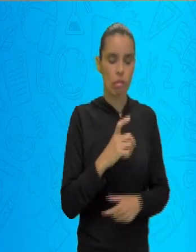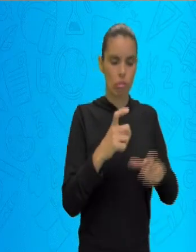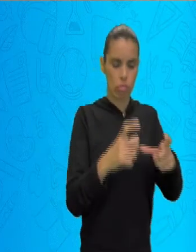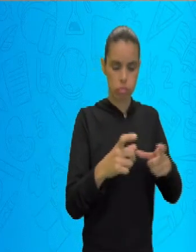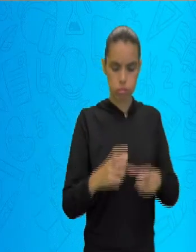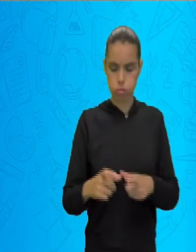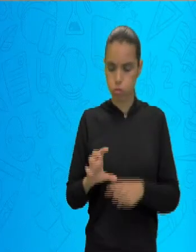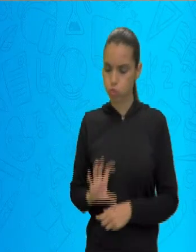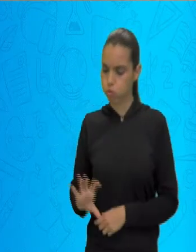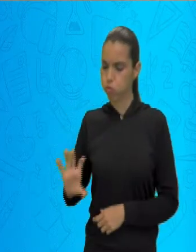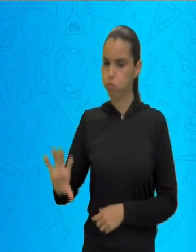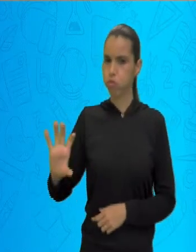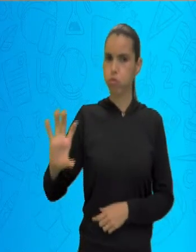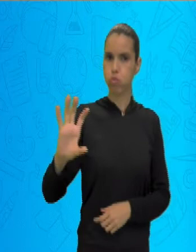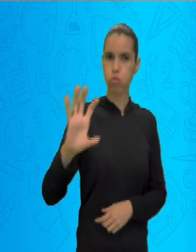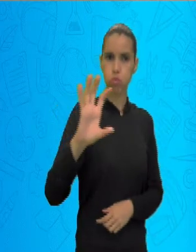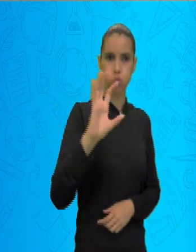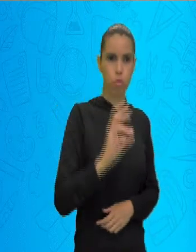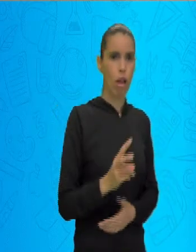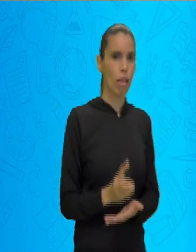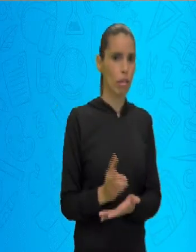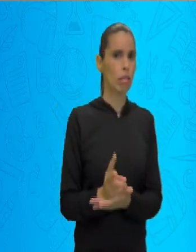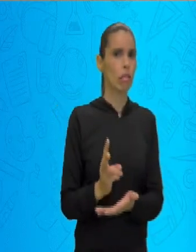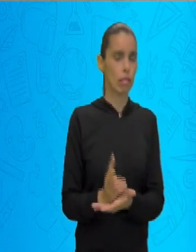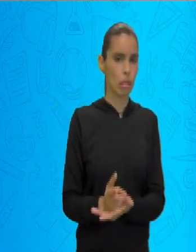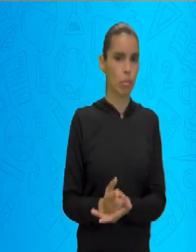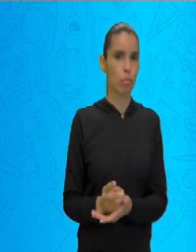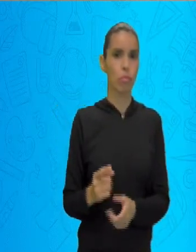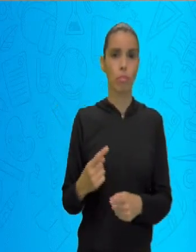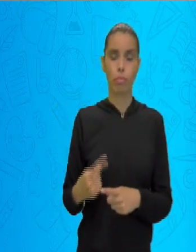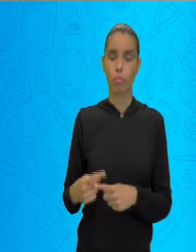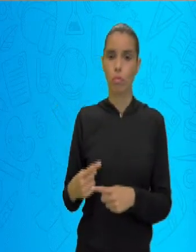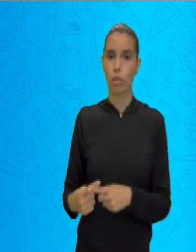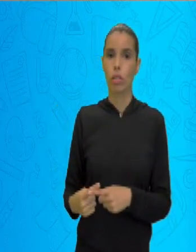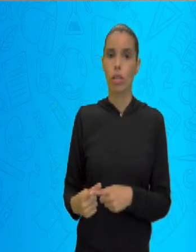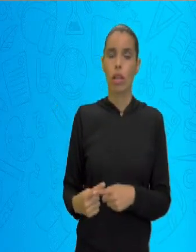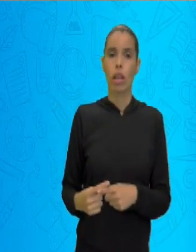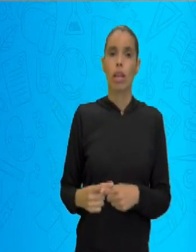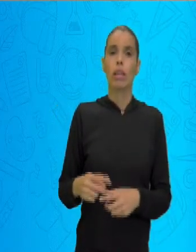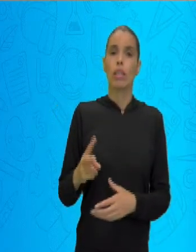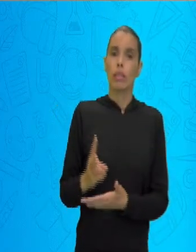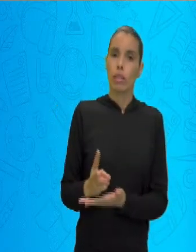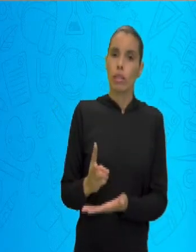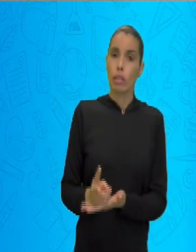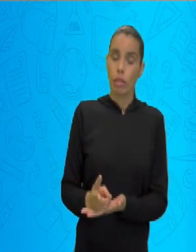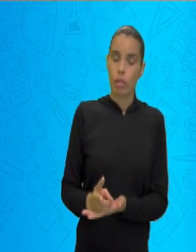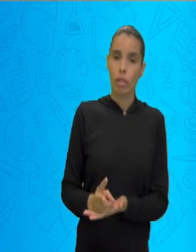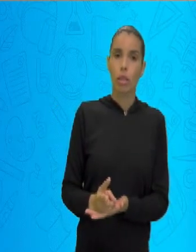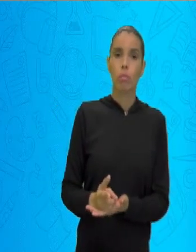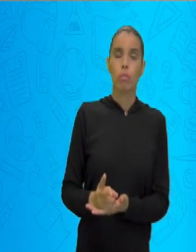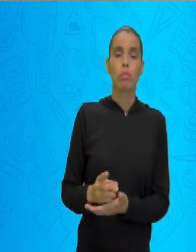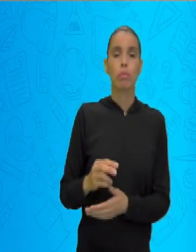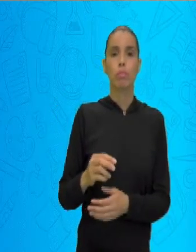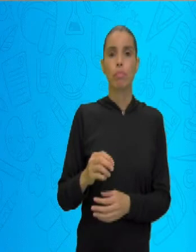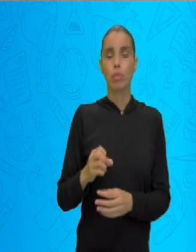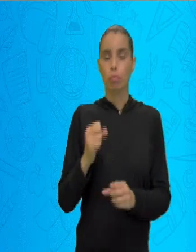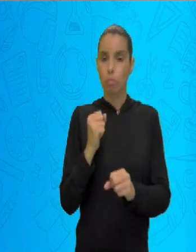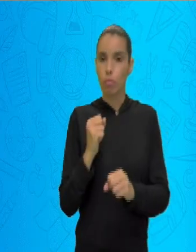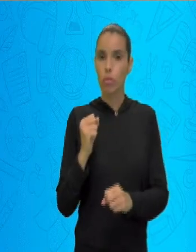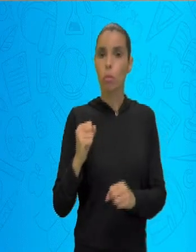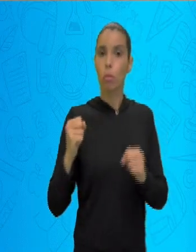atualizados, porque o mapa pode estar desatualizado. Ok?